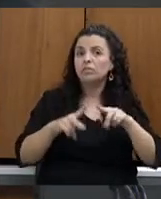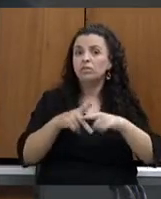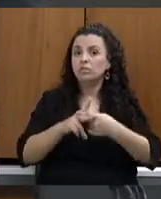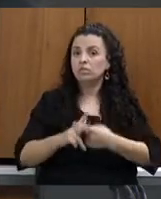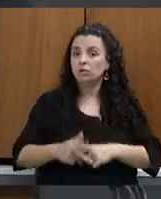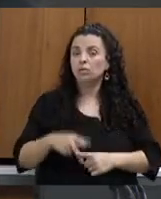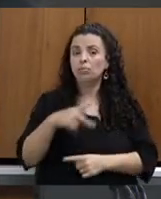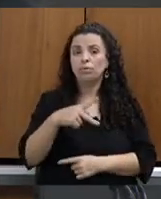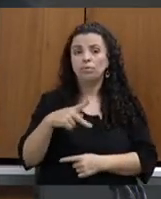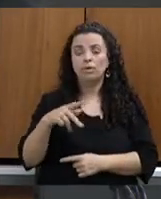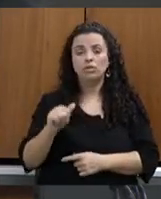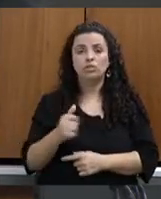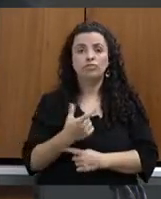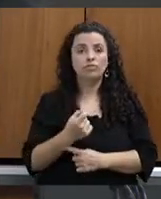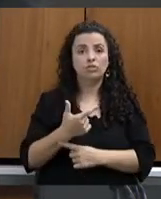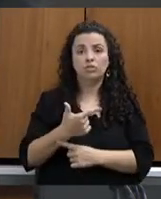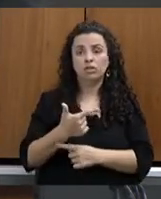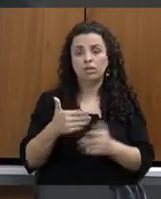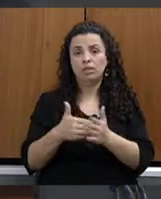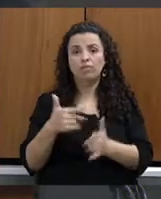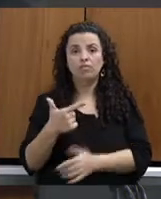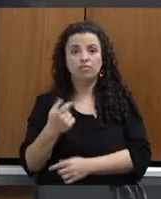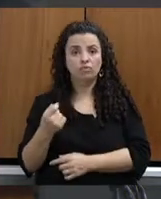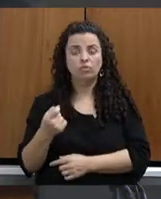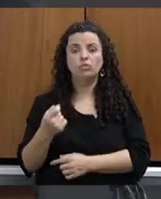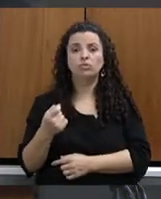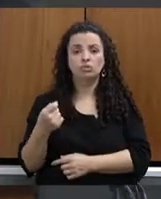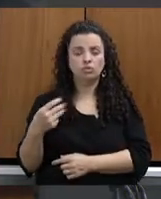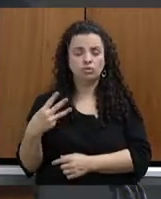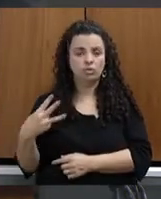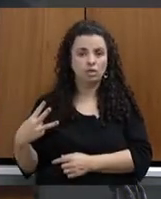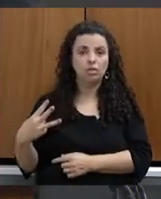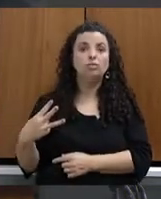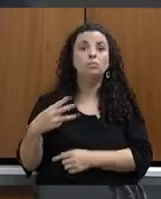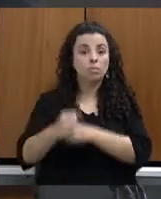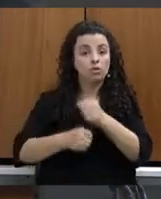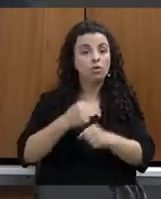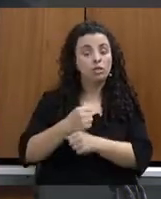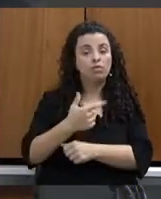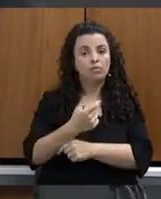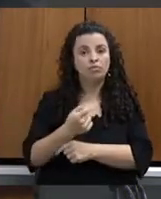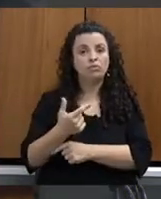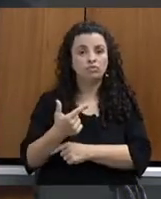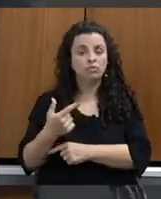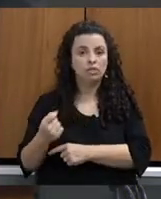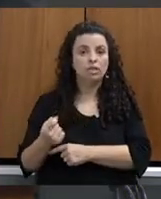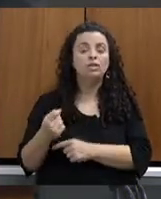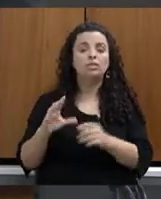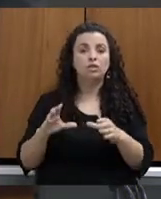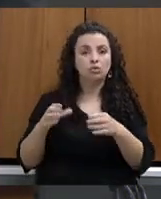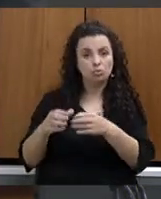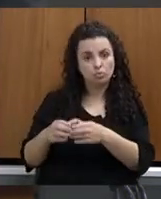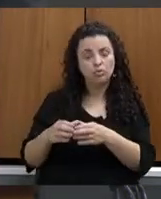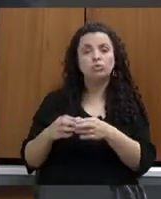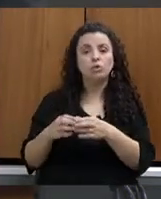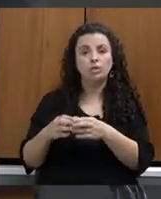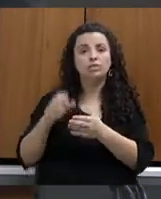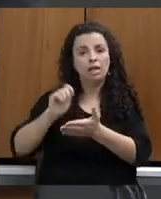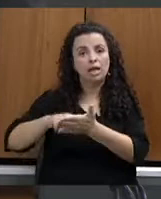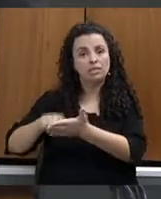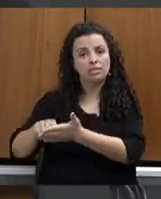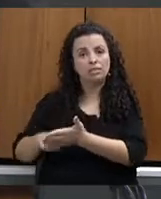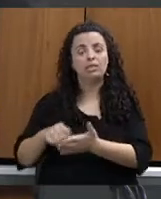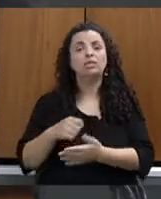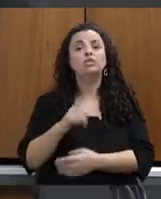-2023 para o exercício 2023. Sala das Comissões, 10 de novembro de 2022. Assina,